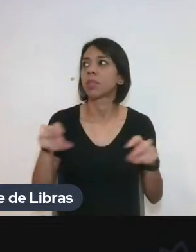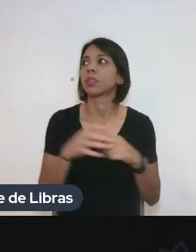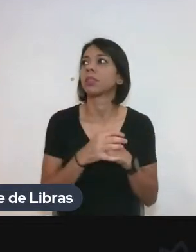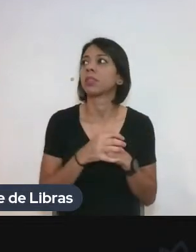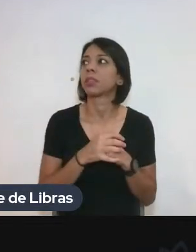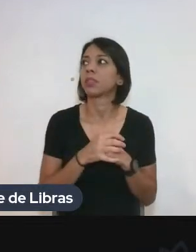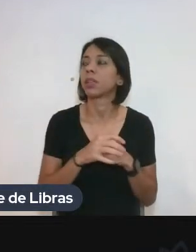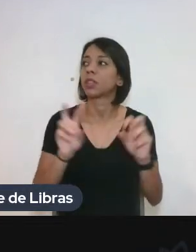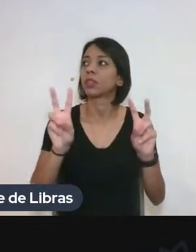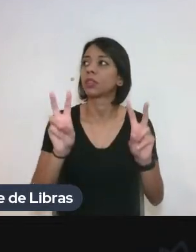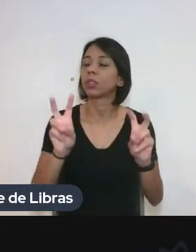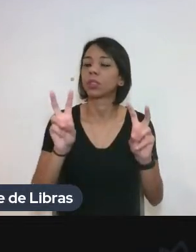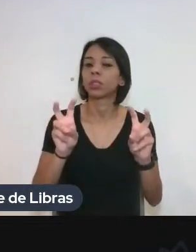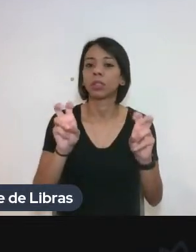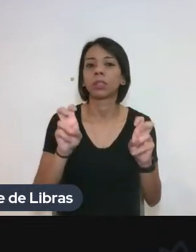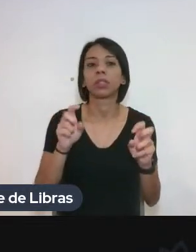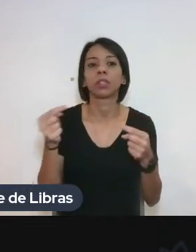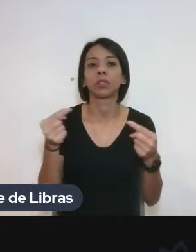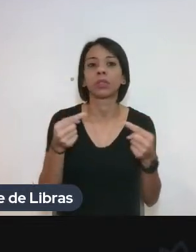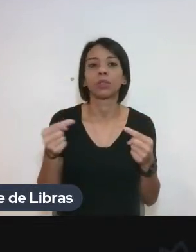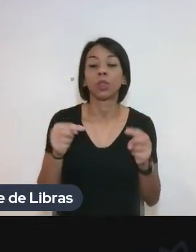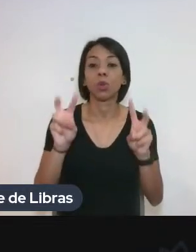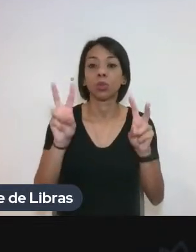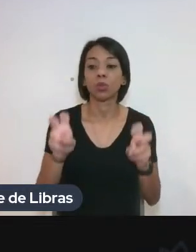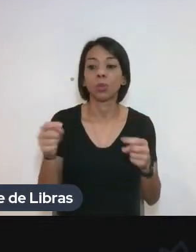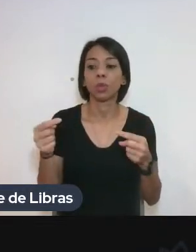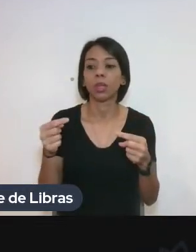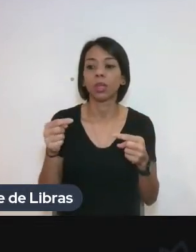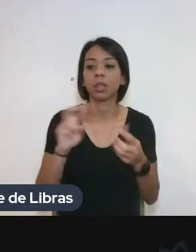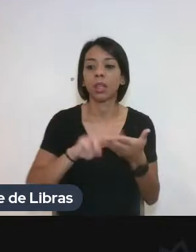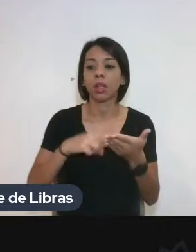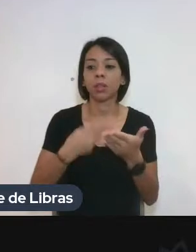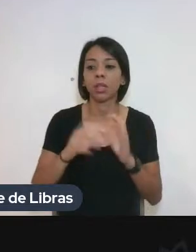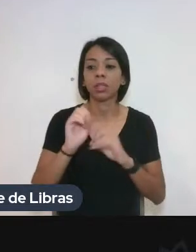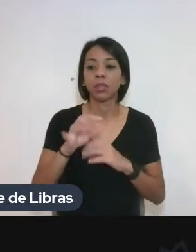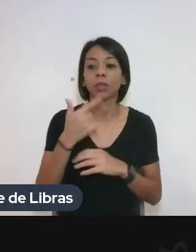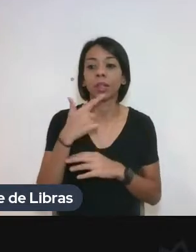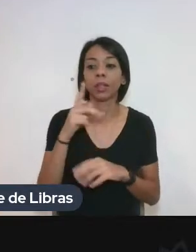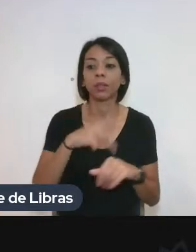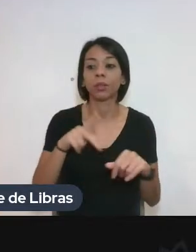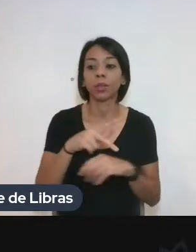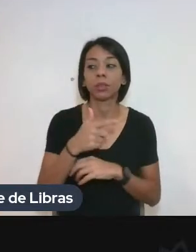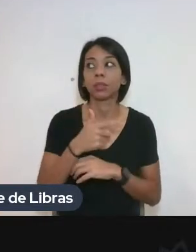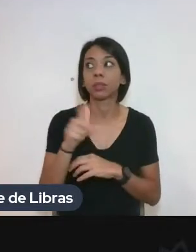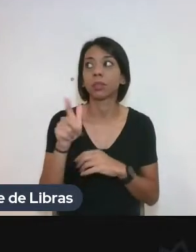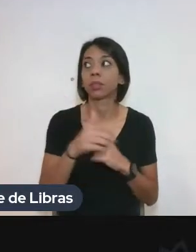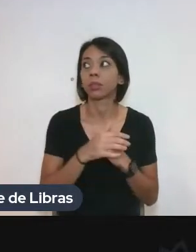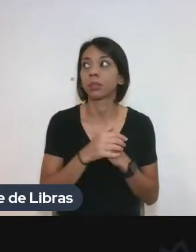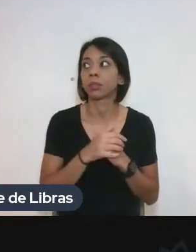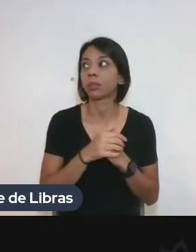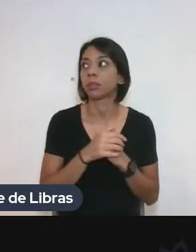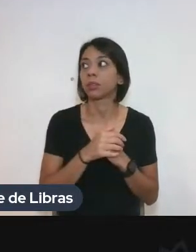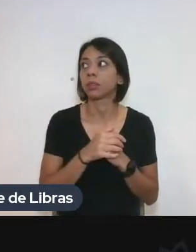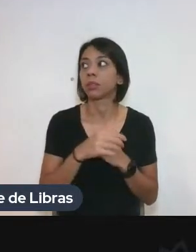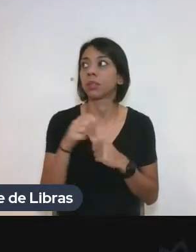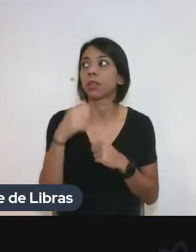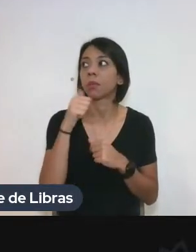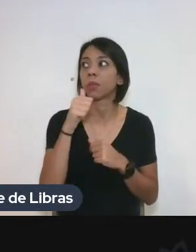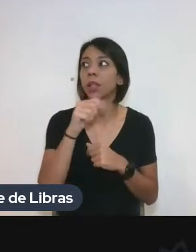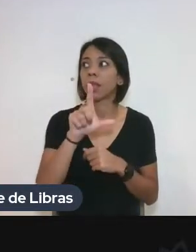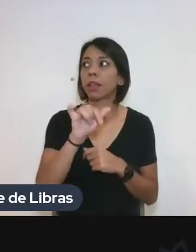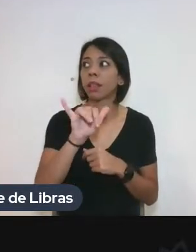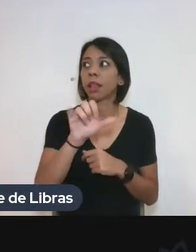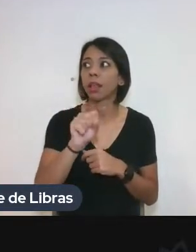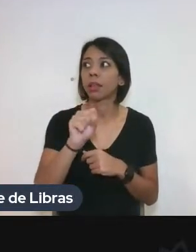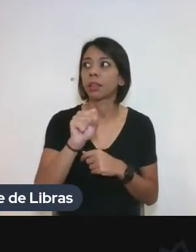cujo título é Discussão sobre a tradução para o ensino de línguas estrangeiras da discente Laís Pereira